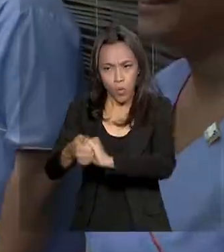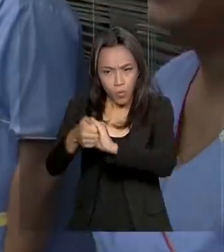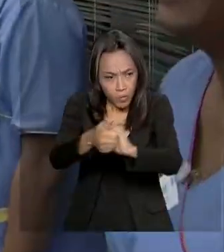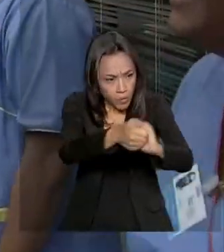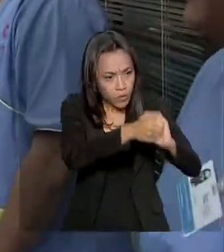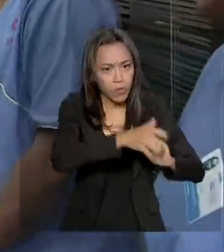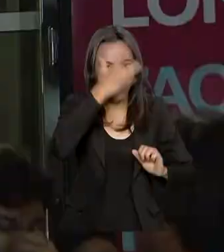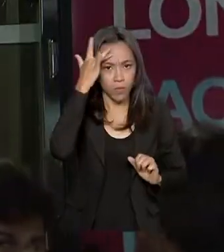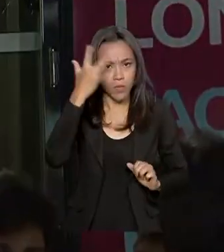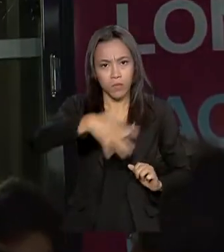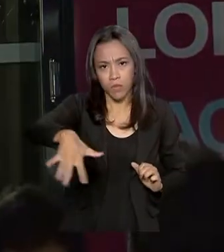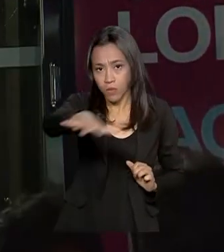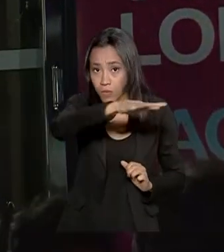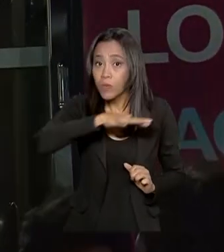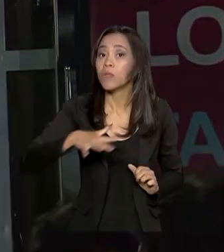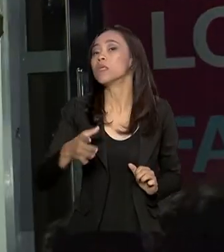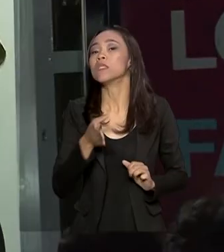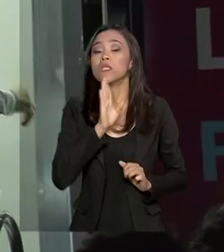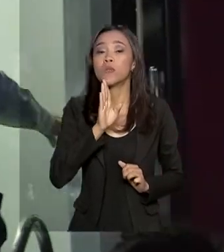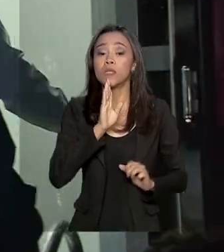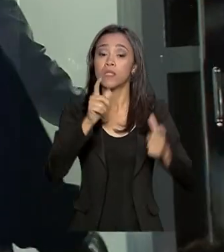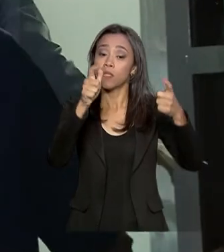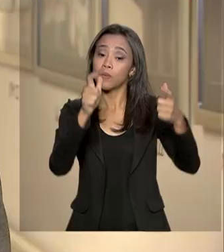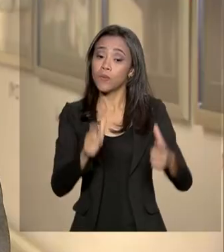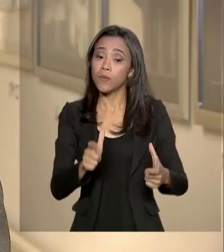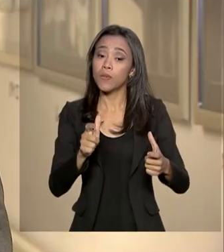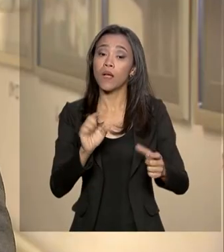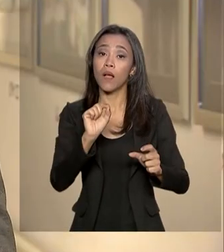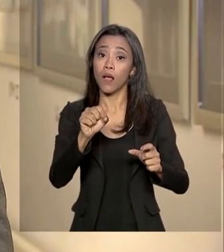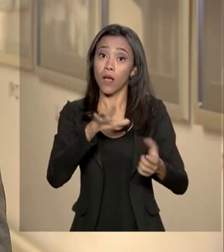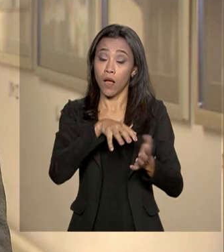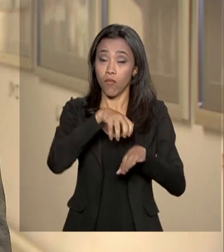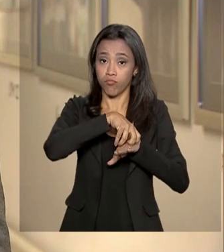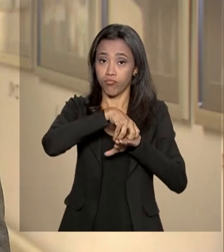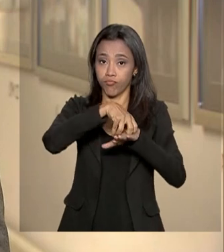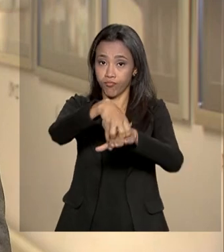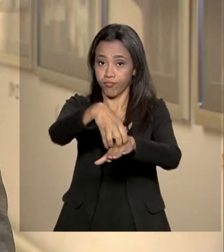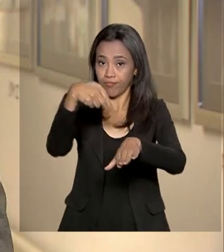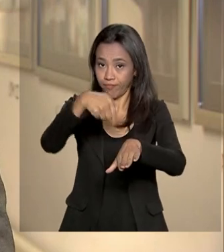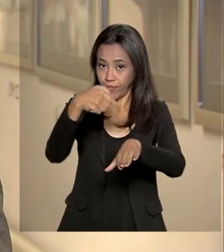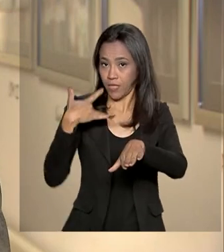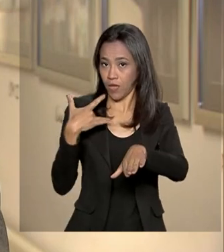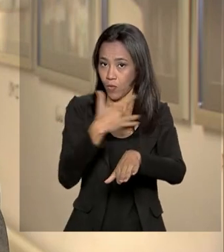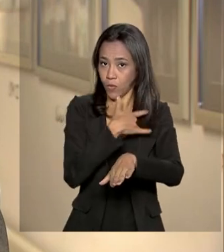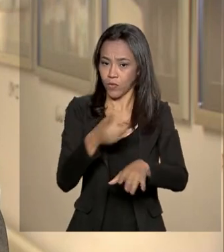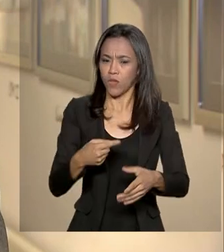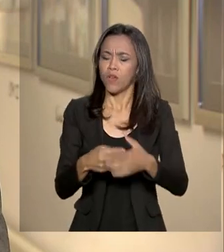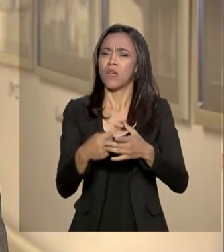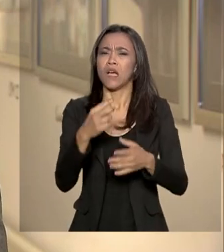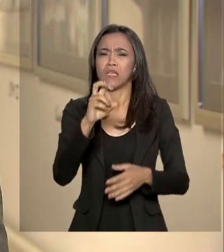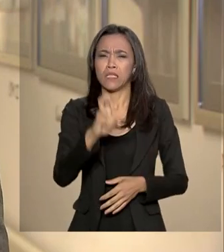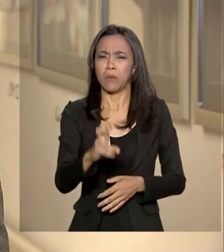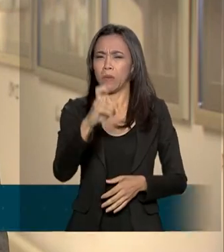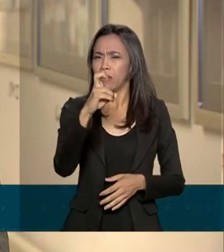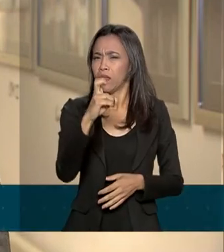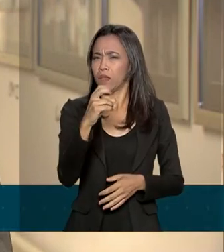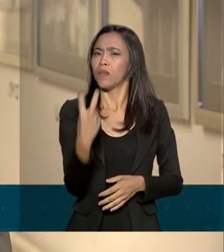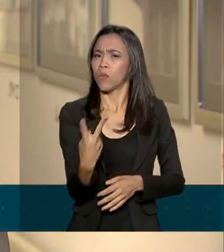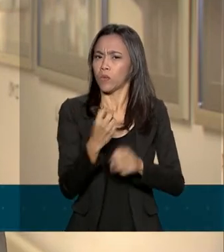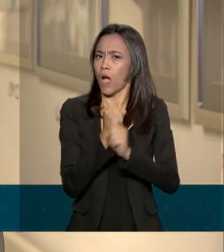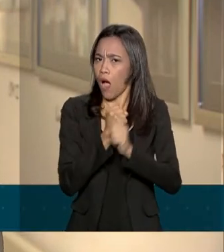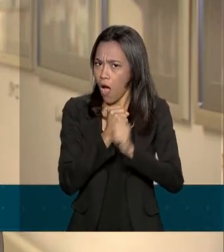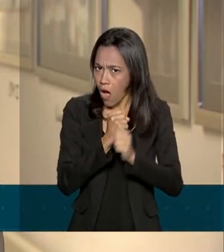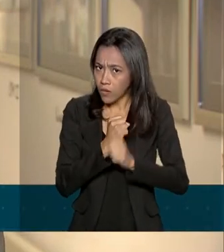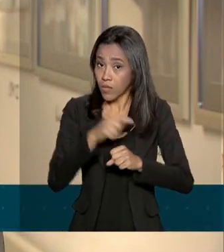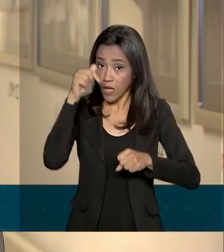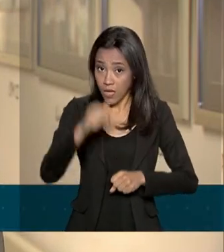funcionários e conheceu a unidade móvel de saúde. Fundada há 52 anos, a Instituição de Saúde Filantrópica mudou de